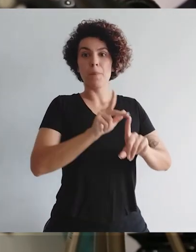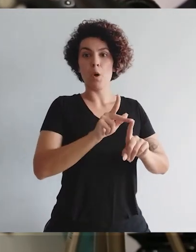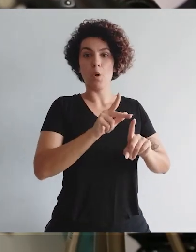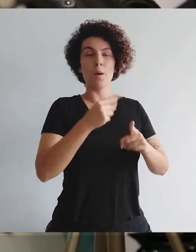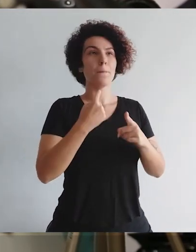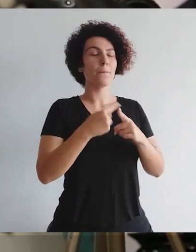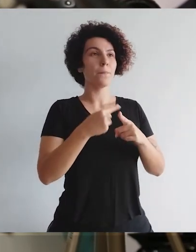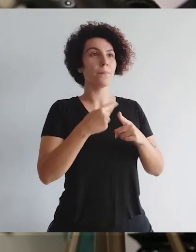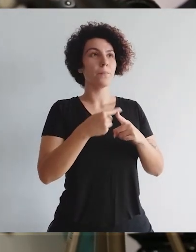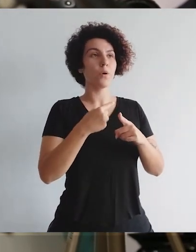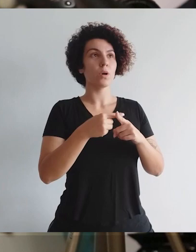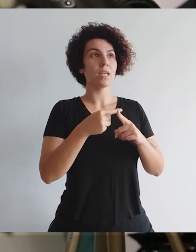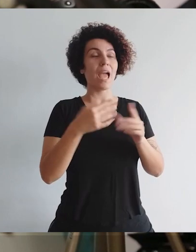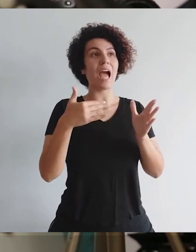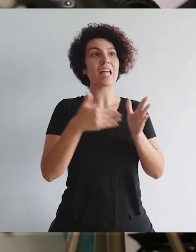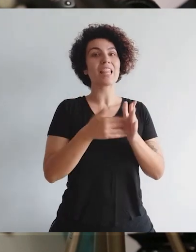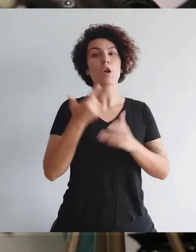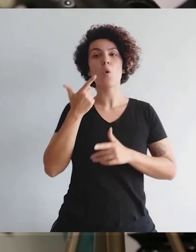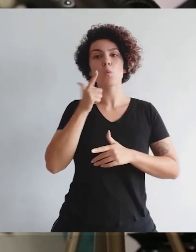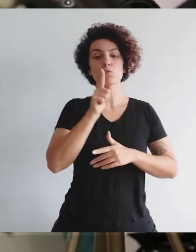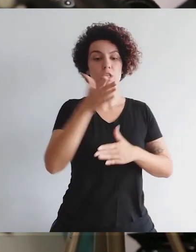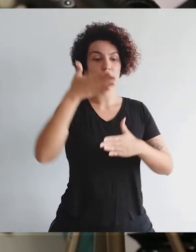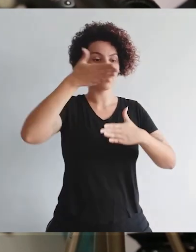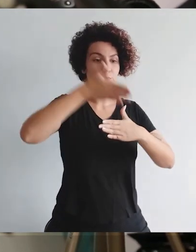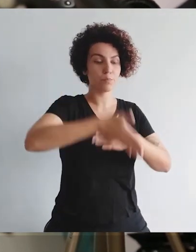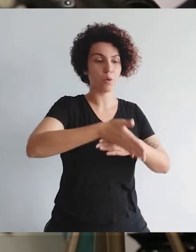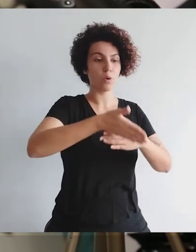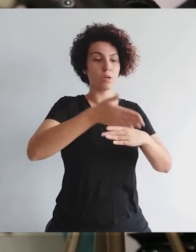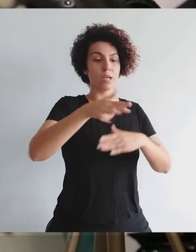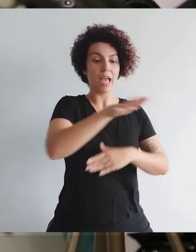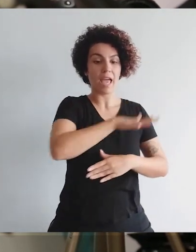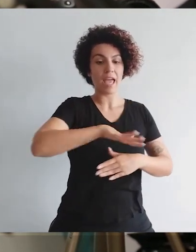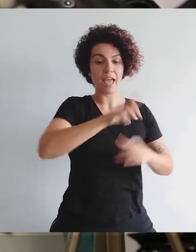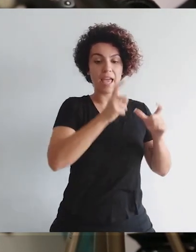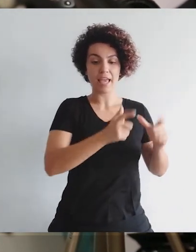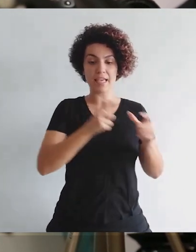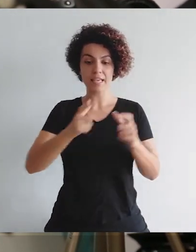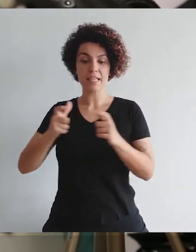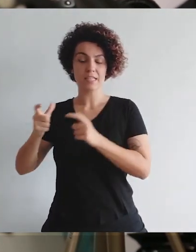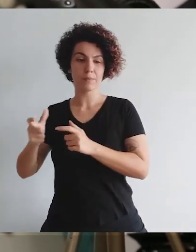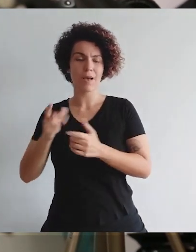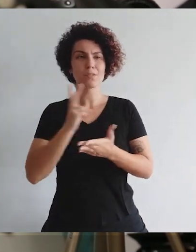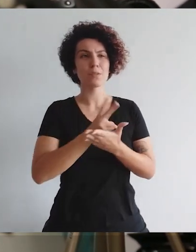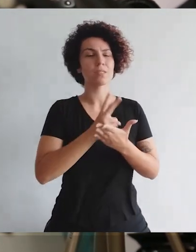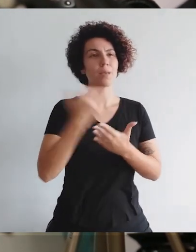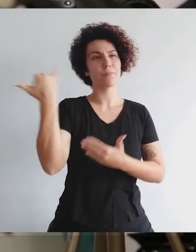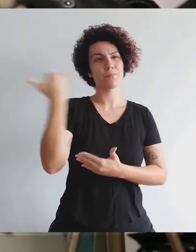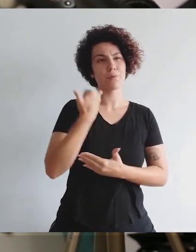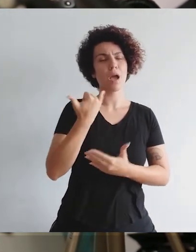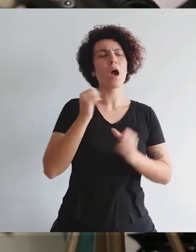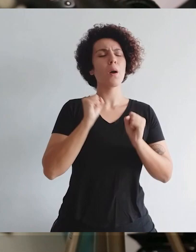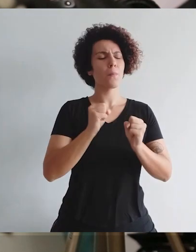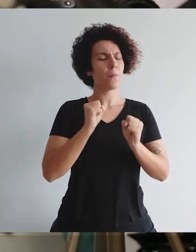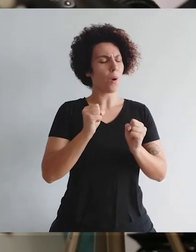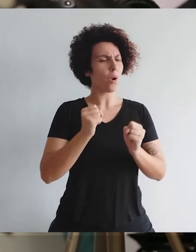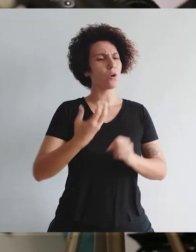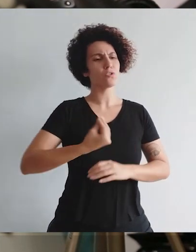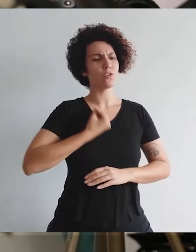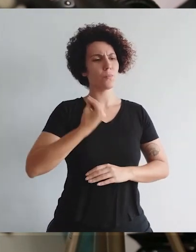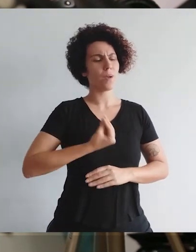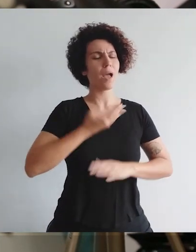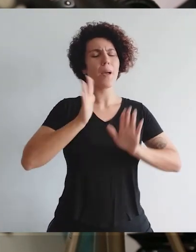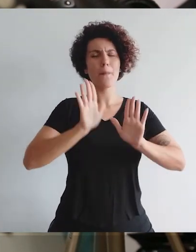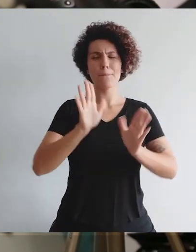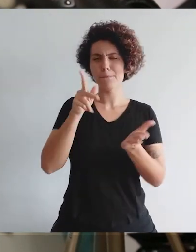até a gente estar no local, até a gente chegar, sempre é dito para a gente que a gente pode sim fazer